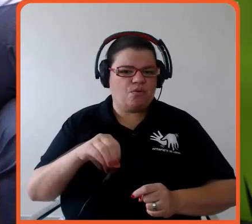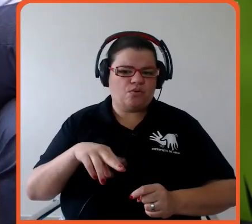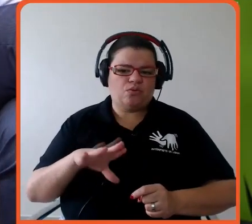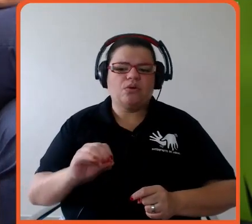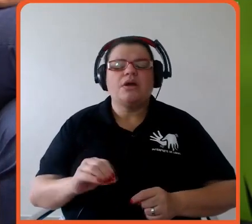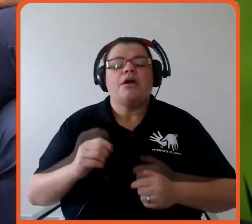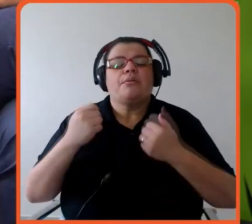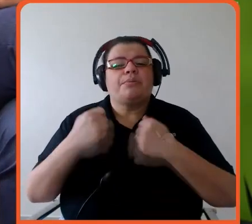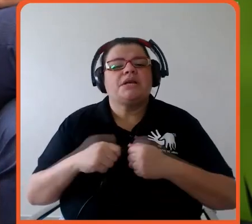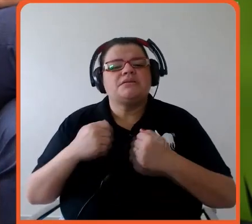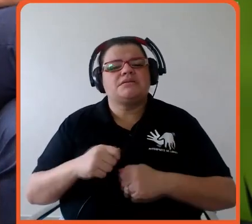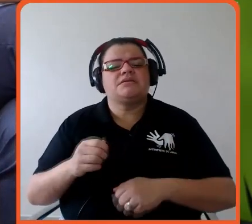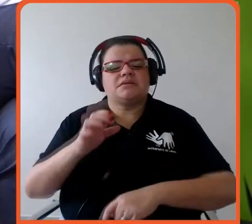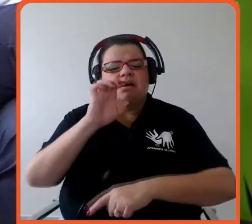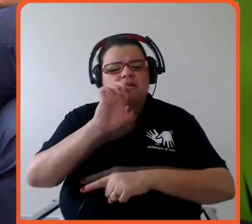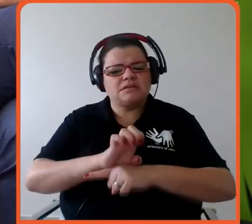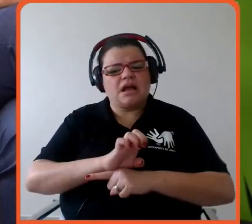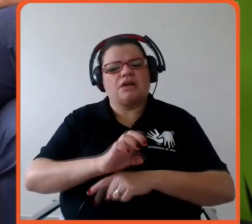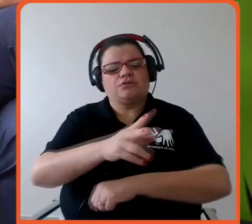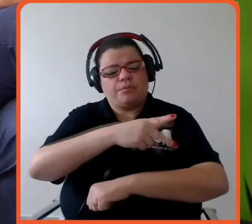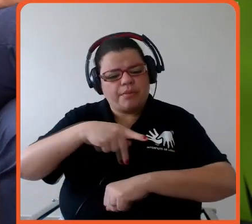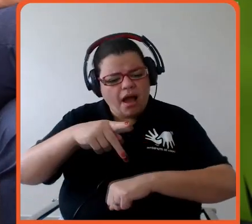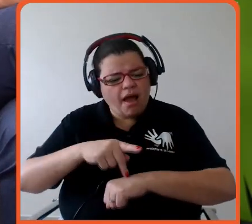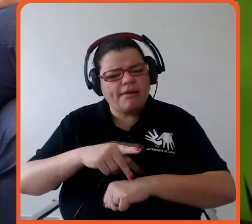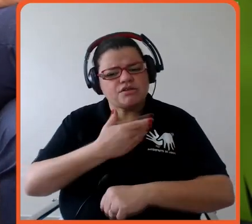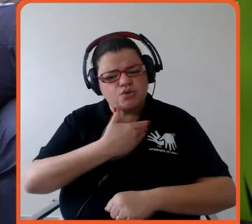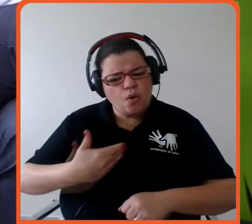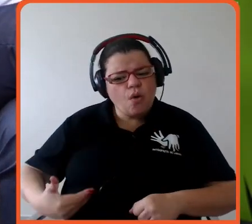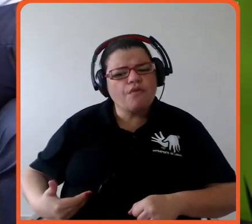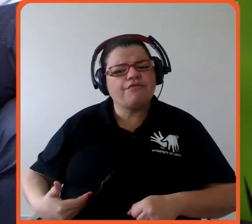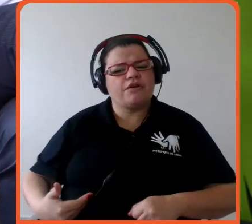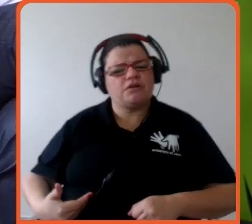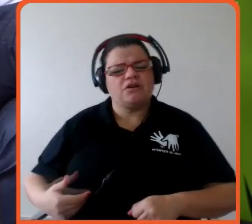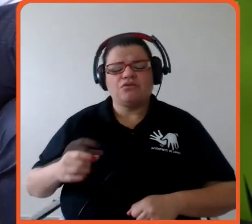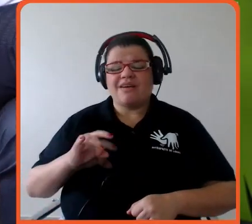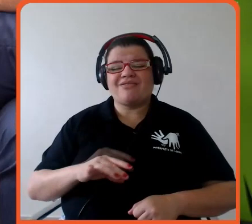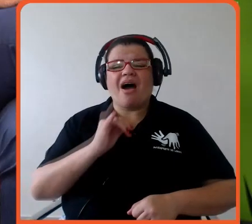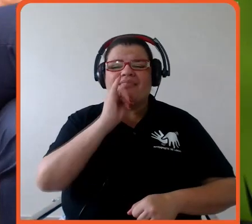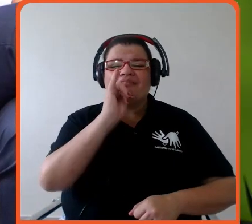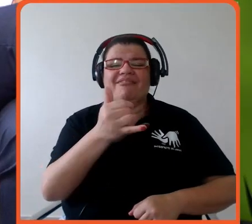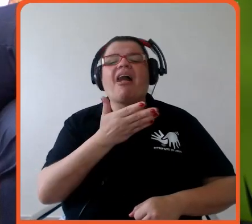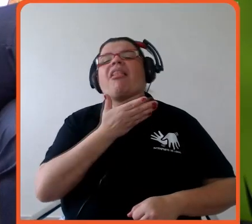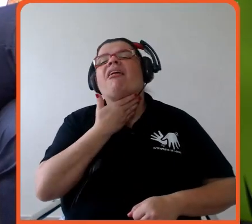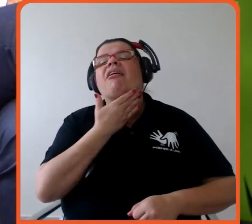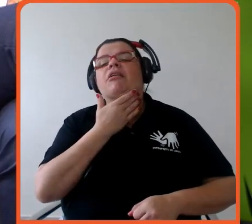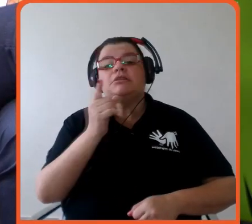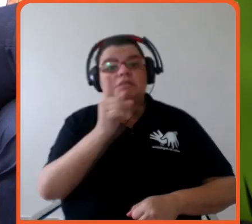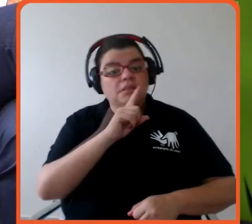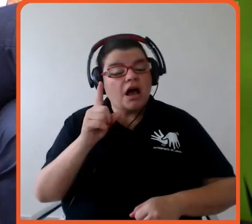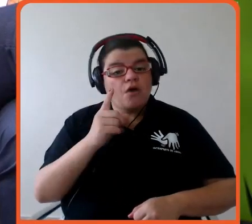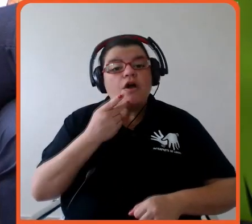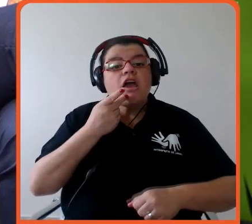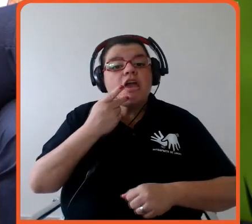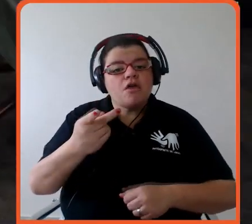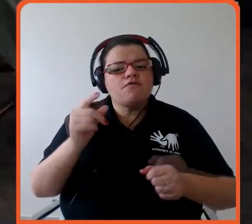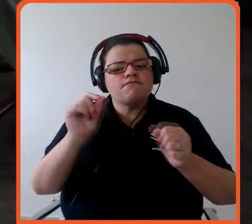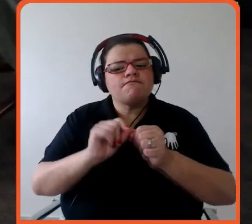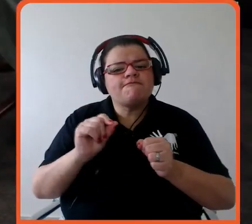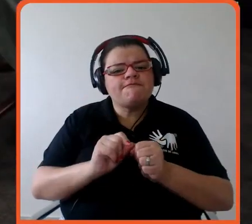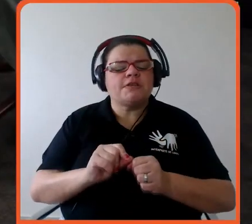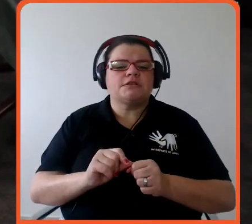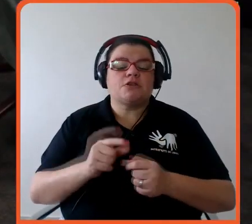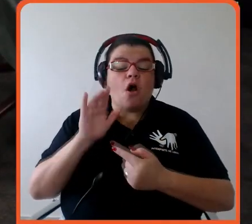na ação se comprometendo não só mais na fala mas olha eu fiz está aqui isso é para mim imprescindível obrigado